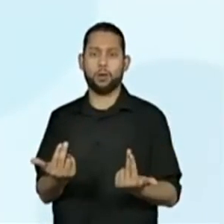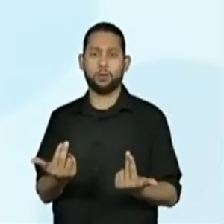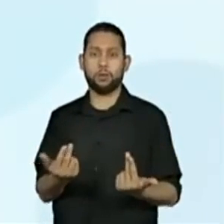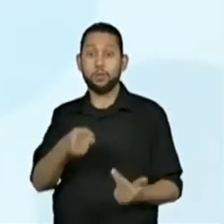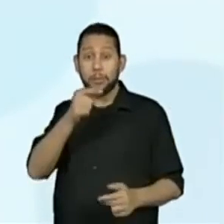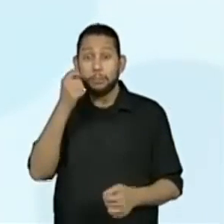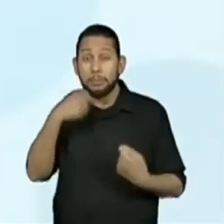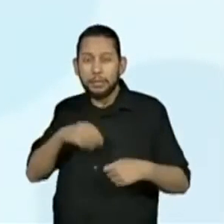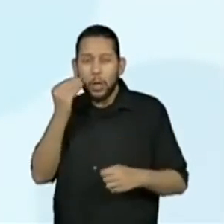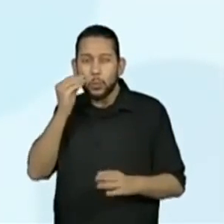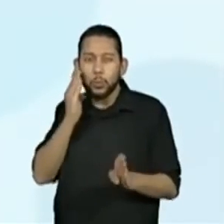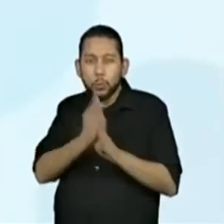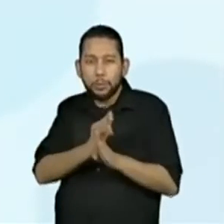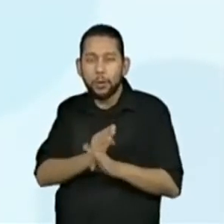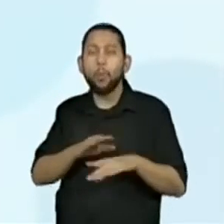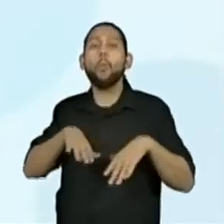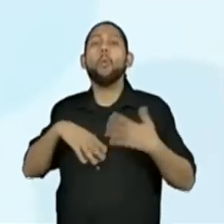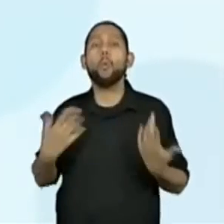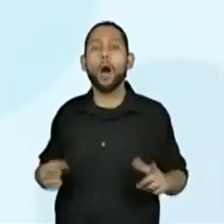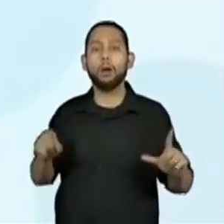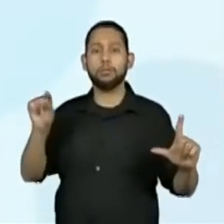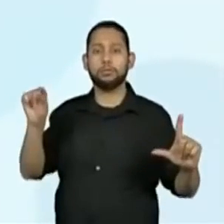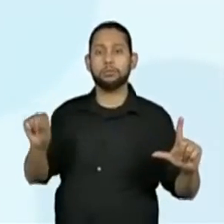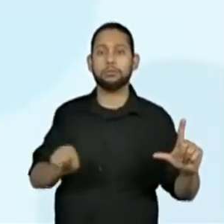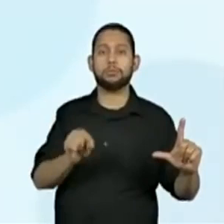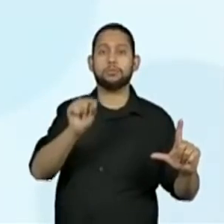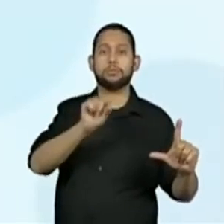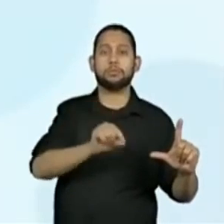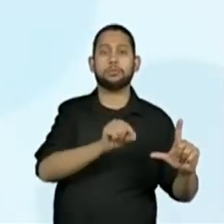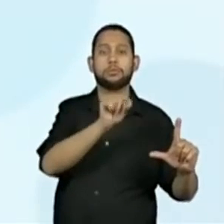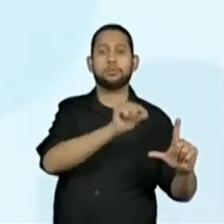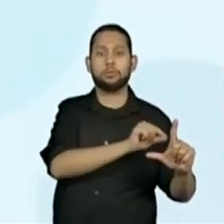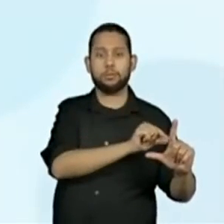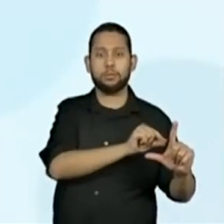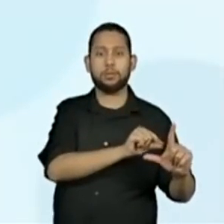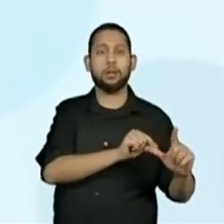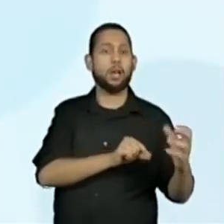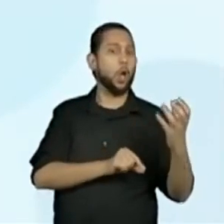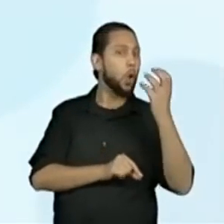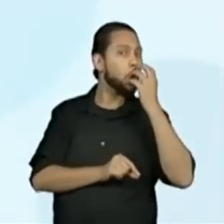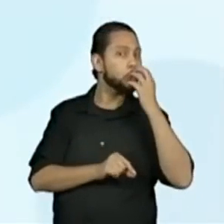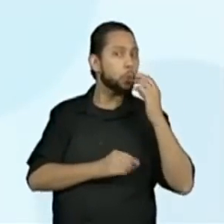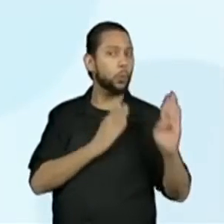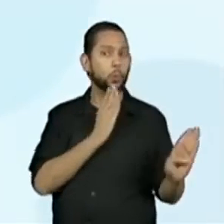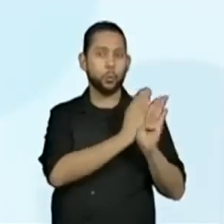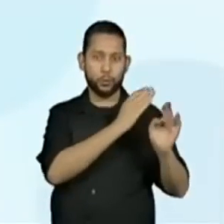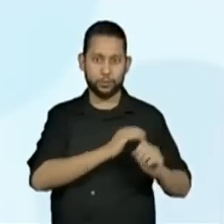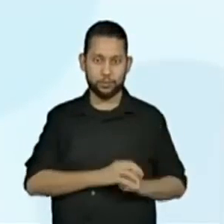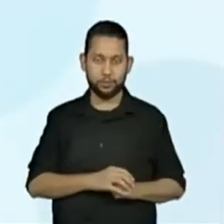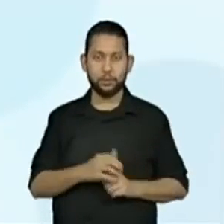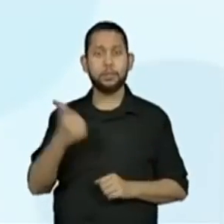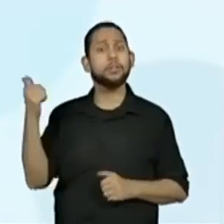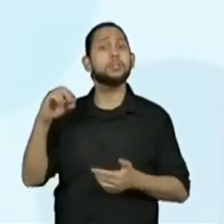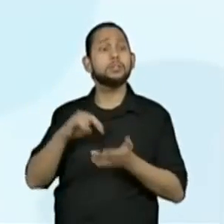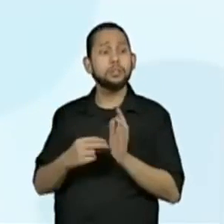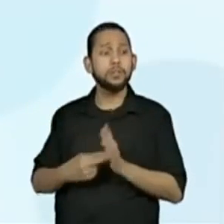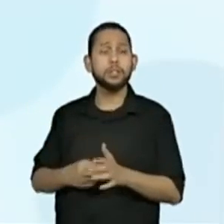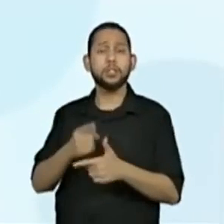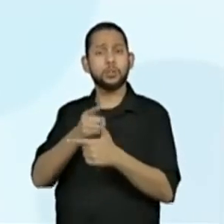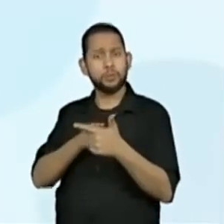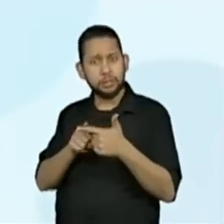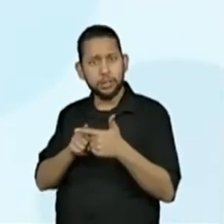percorrer para chegar até o seu cãozinho. Divisões equivalentes.